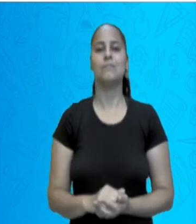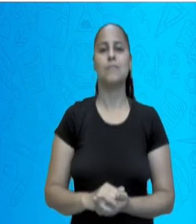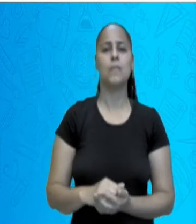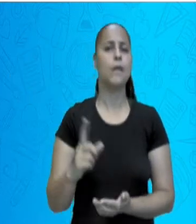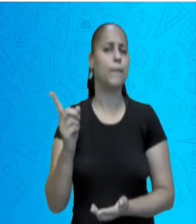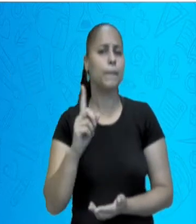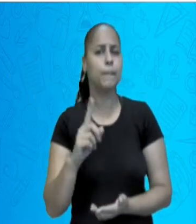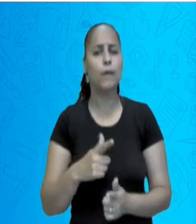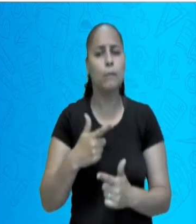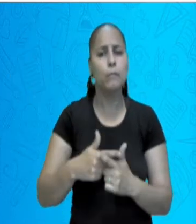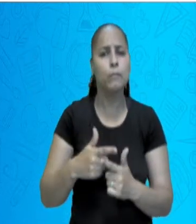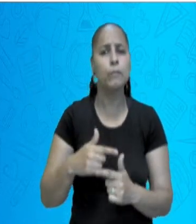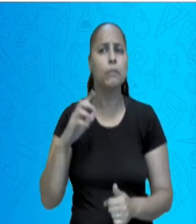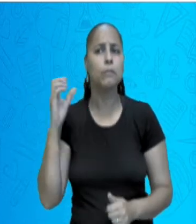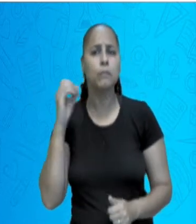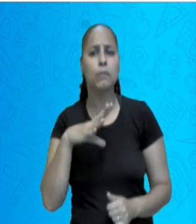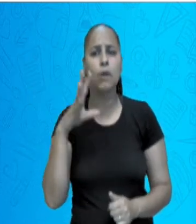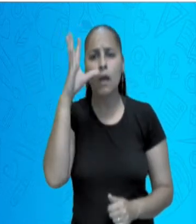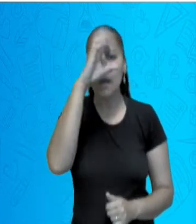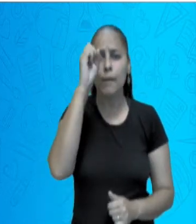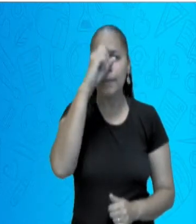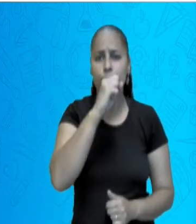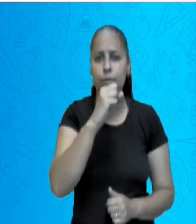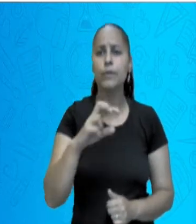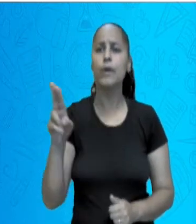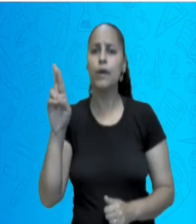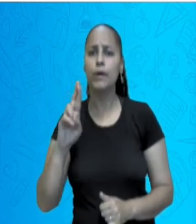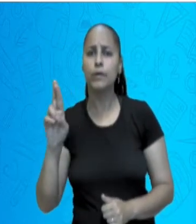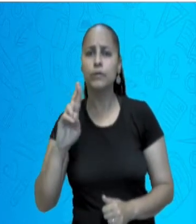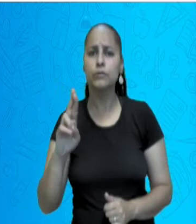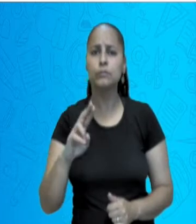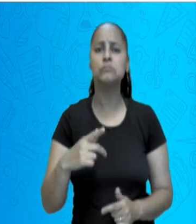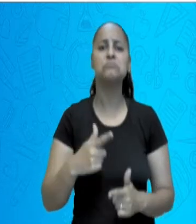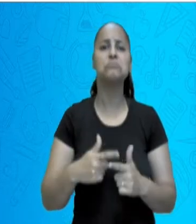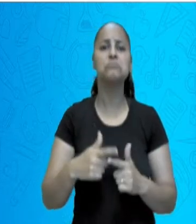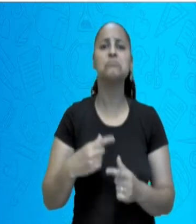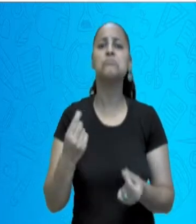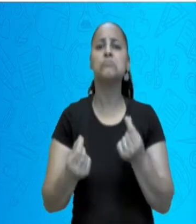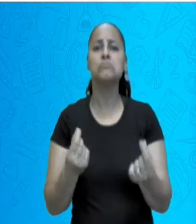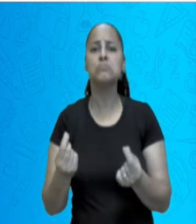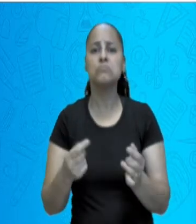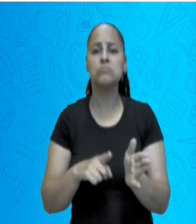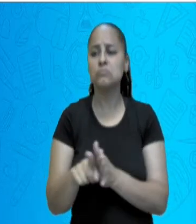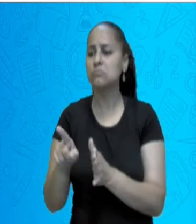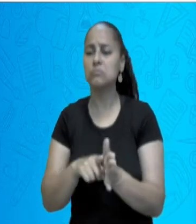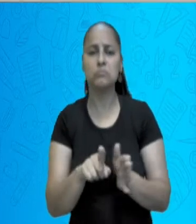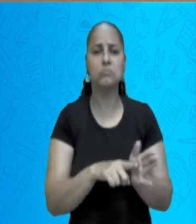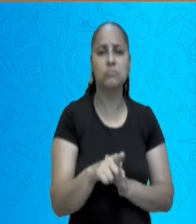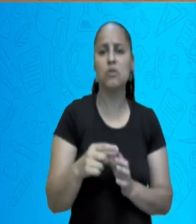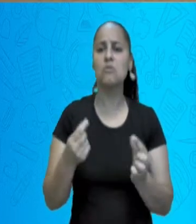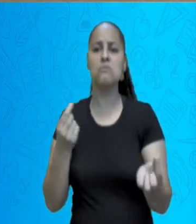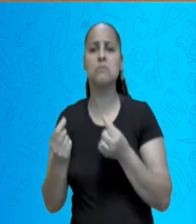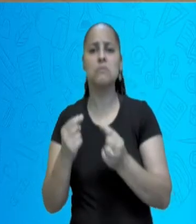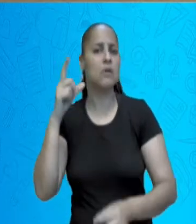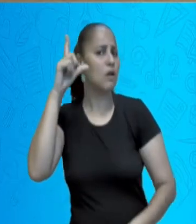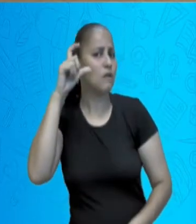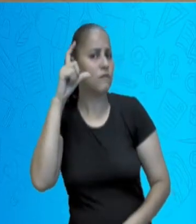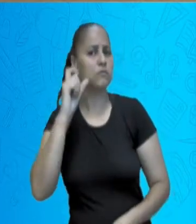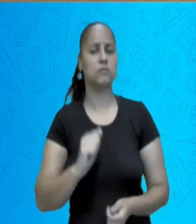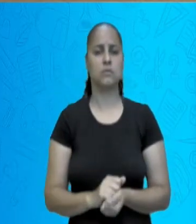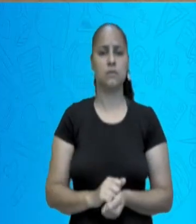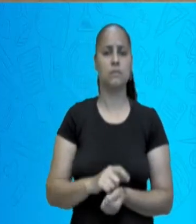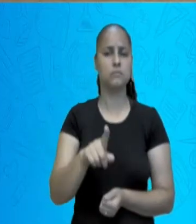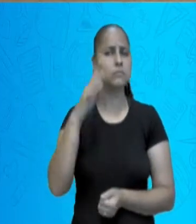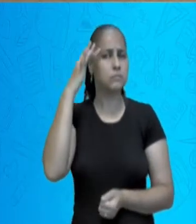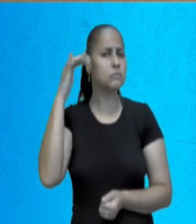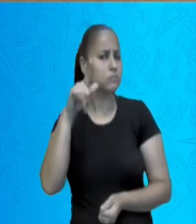não por coincidência, essa também é a resposta da pergunta teórica. Então, o que é a fotografia? Você já parou para